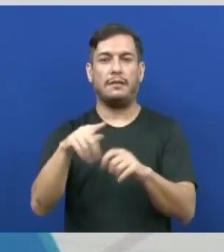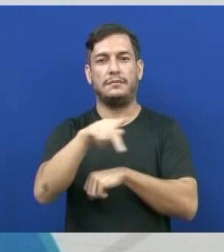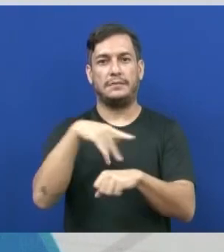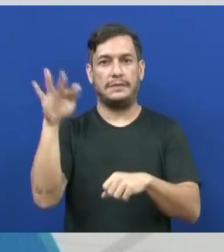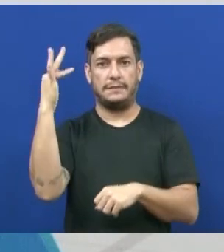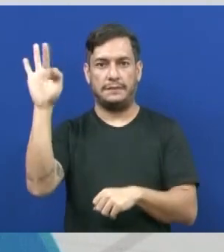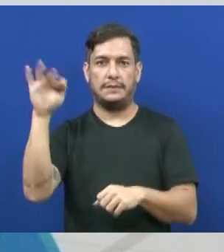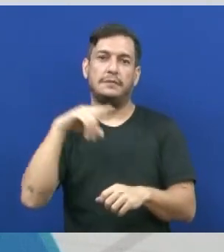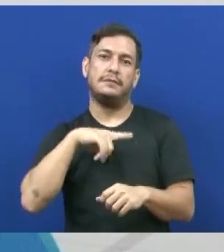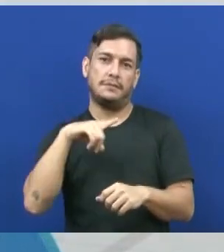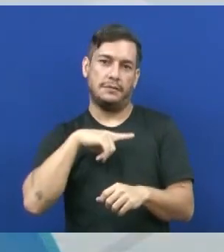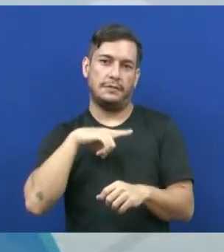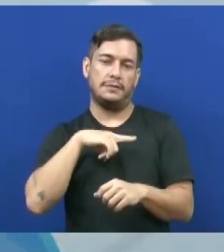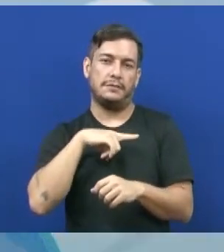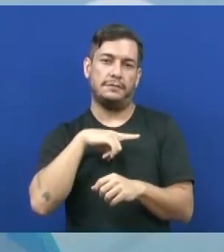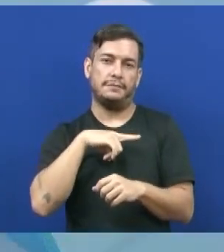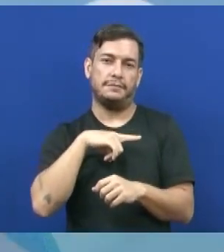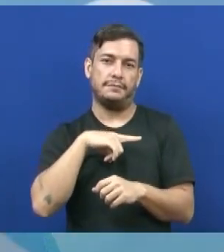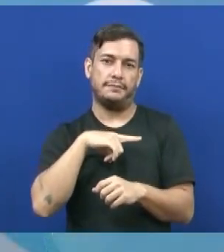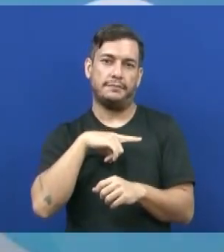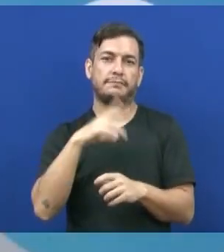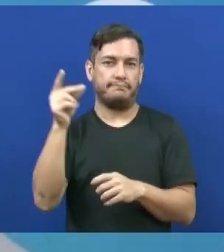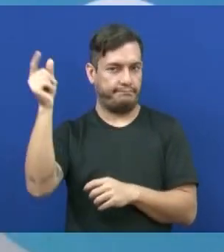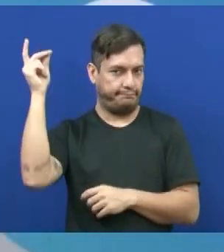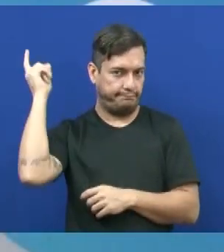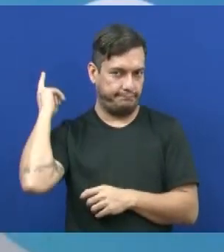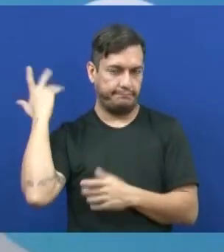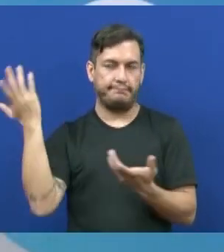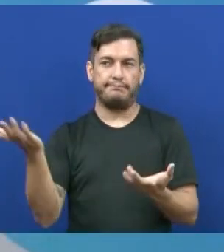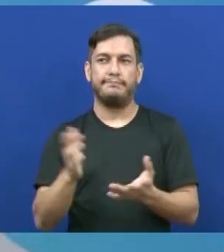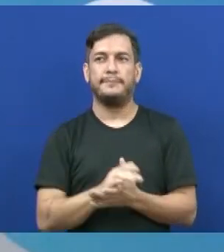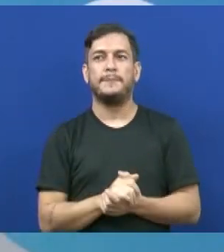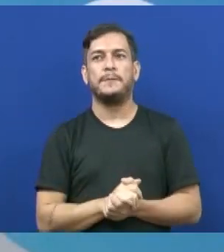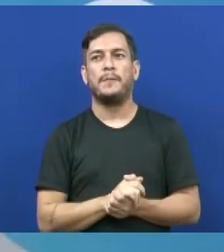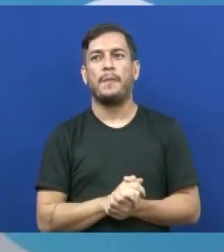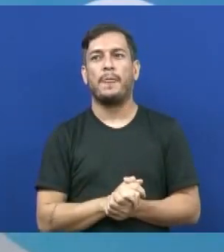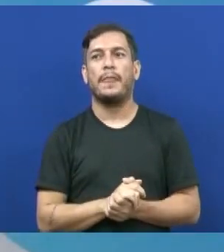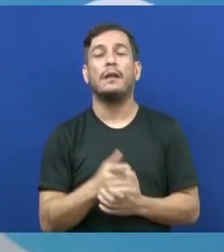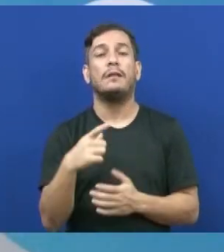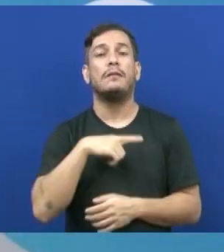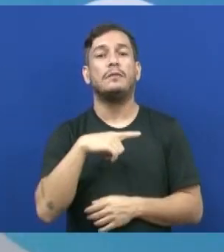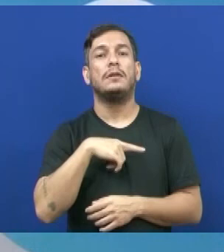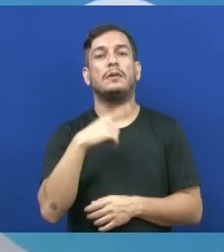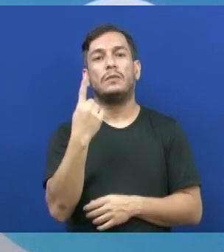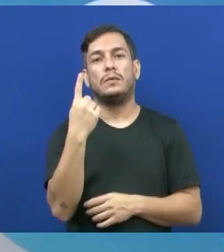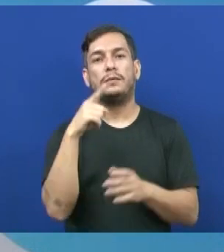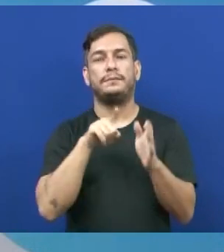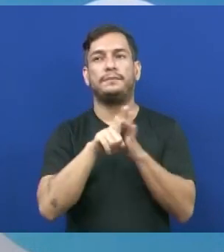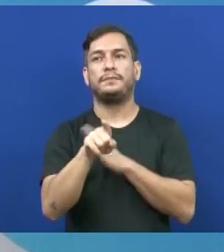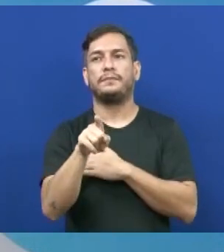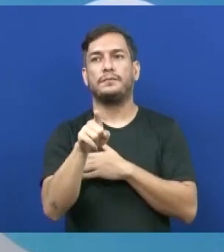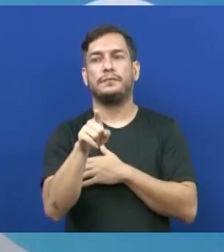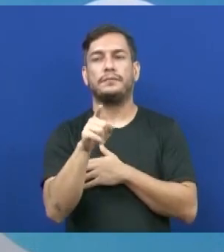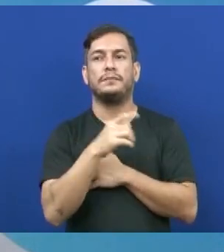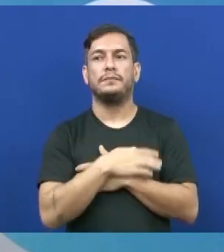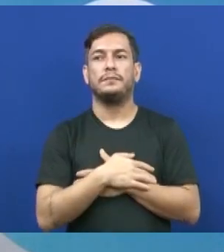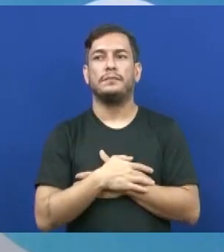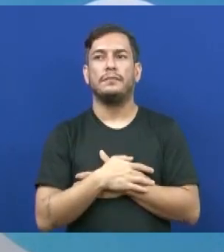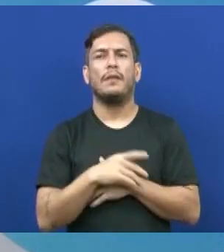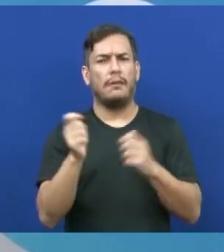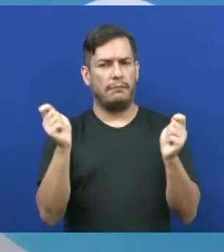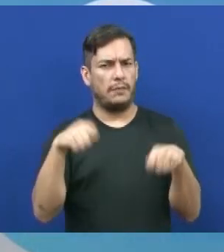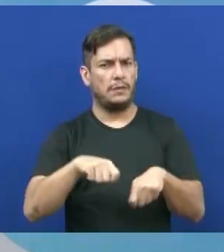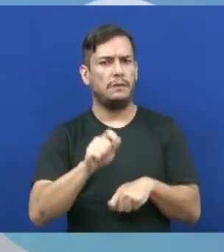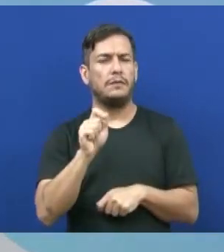por causa da influência que a França tinha naquela época. Sendo assim, nós temos mais uma questão aqui, mais uma pergunta. É